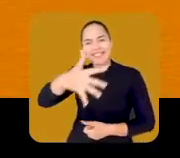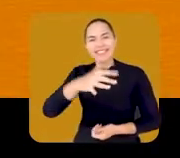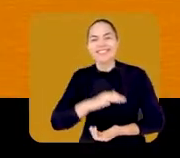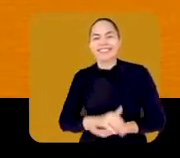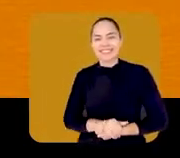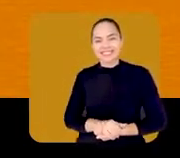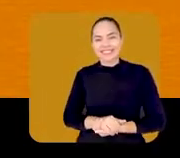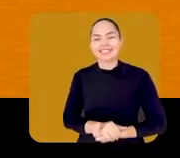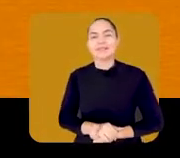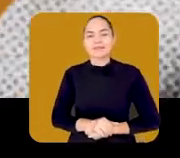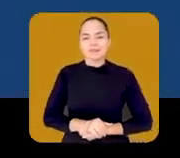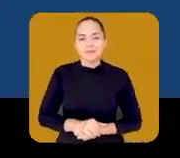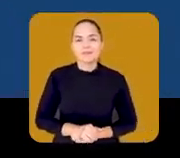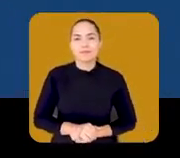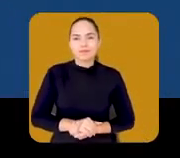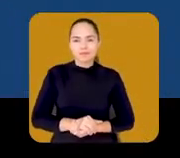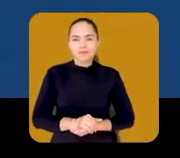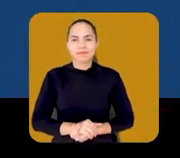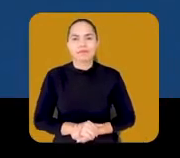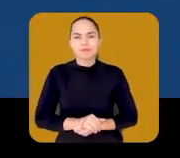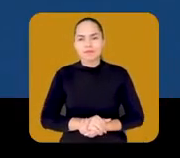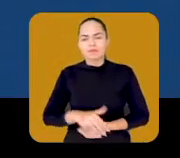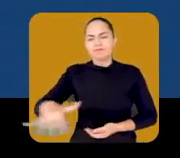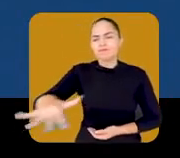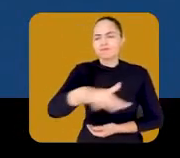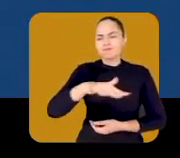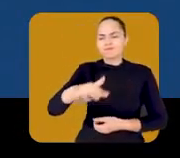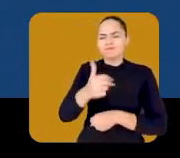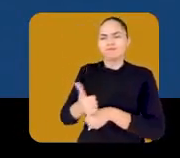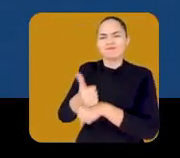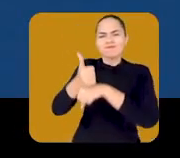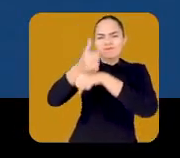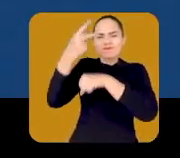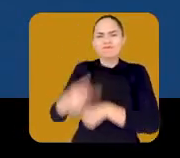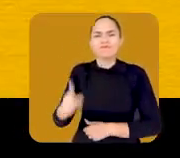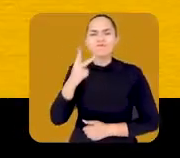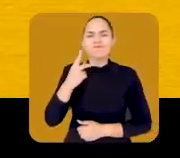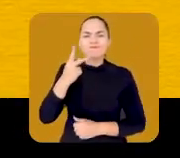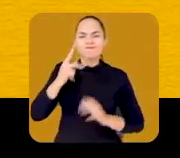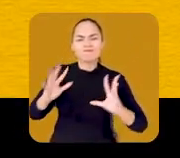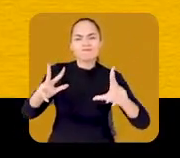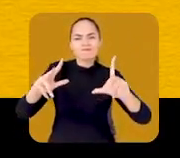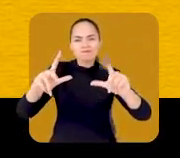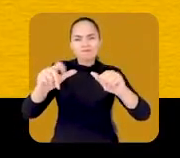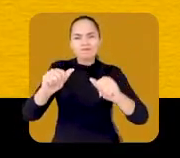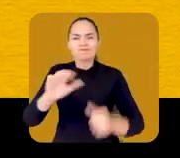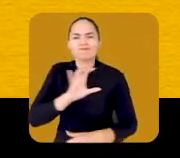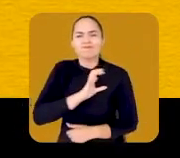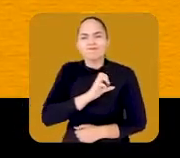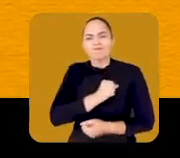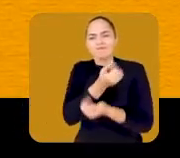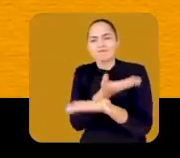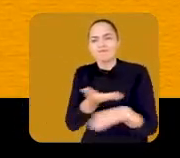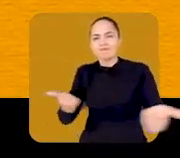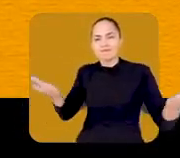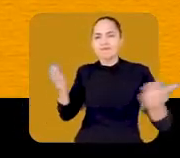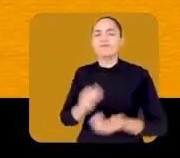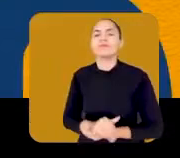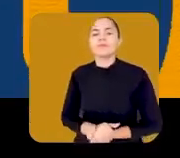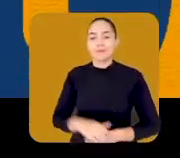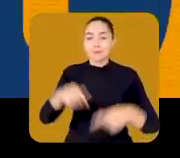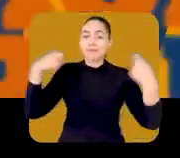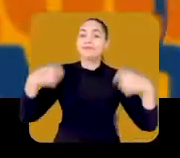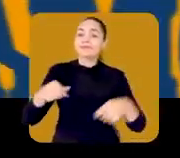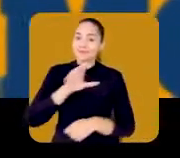coragem e um só coração, somos Fortaleza. É